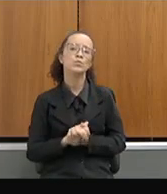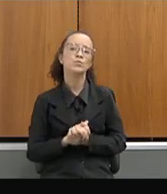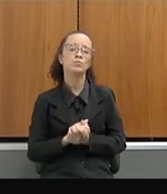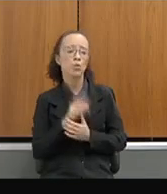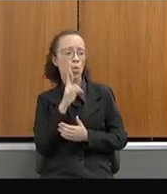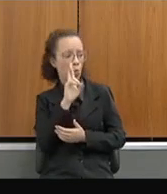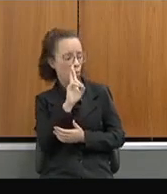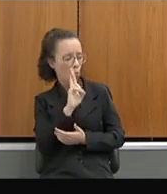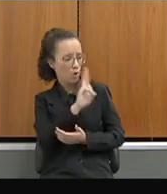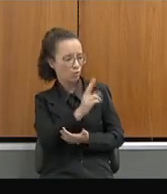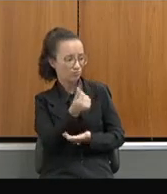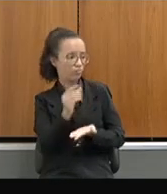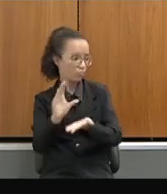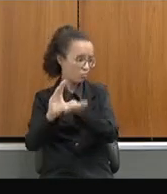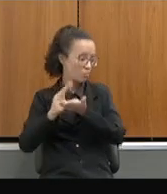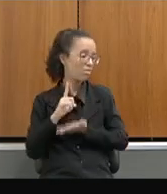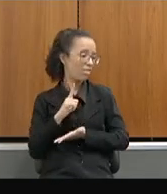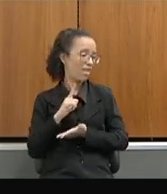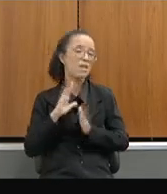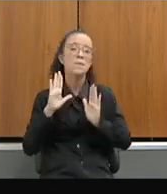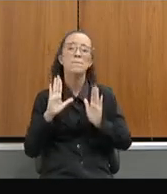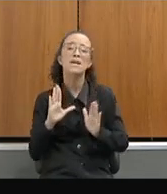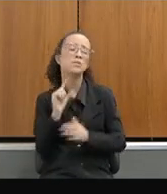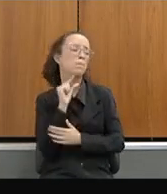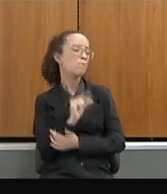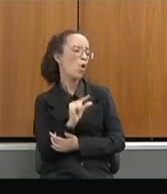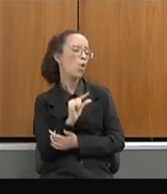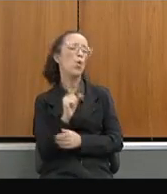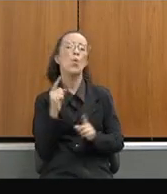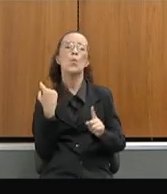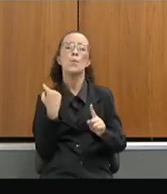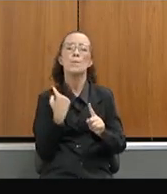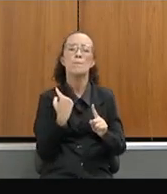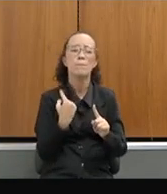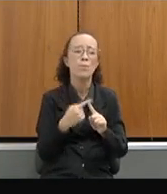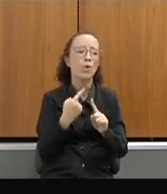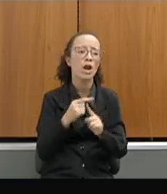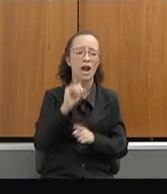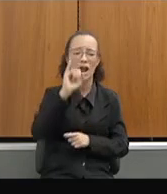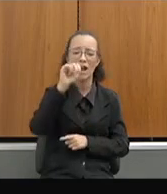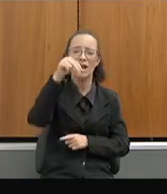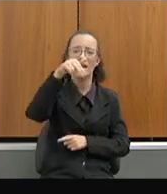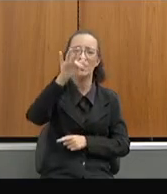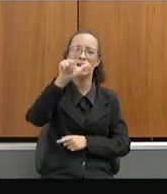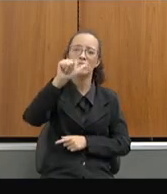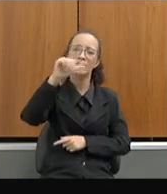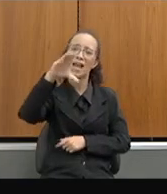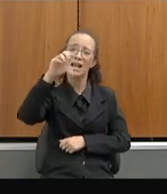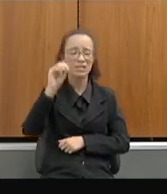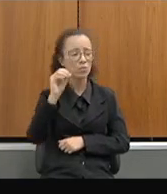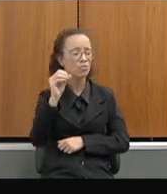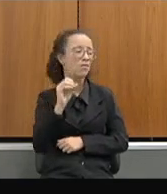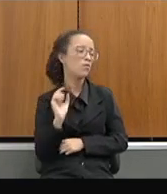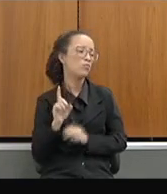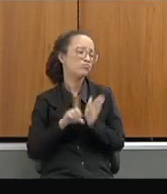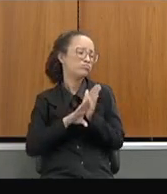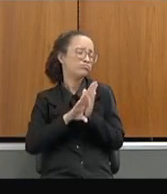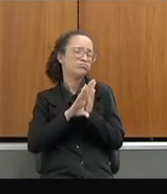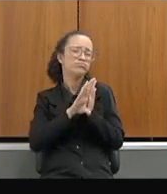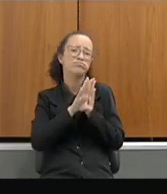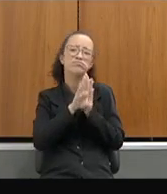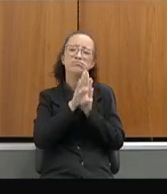recurso está vindo mesmo, mas só quando vem, vem pouco, porque a inflação está alta, quem entrega dinheiro aqui na escola do campo,